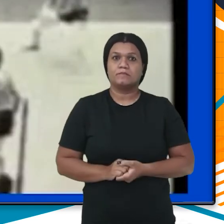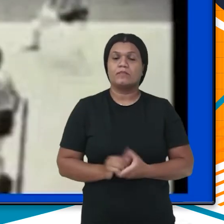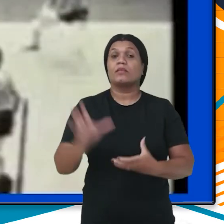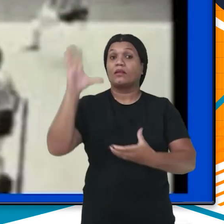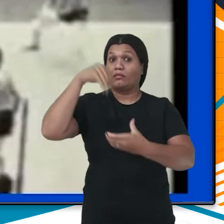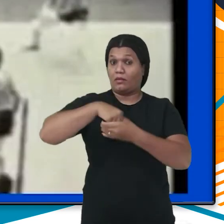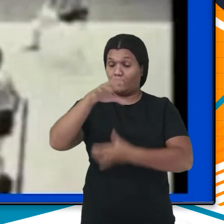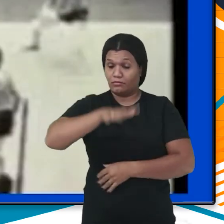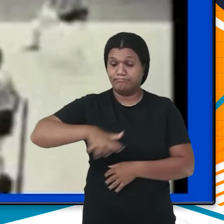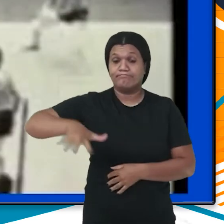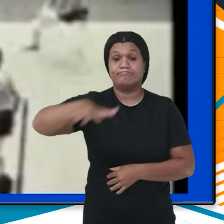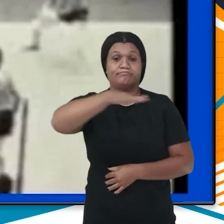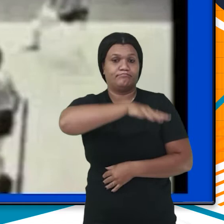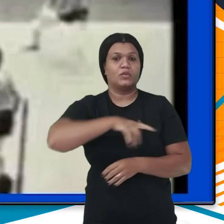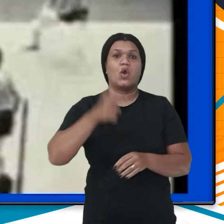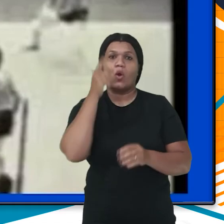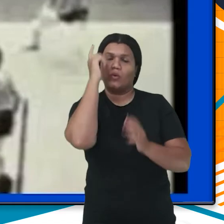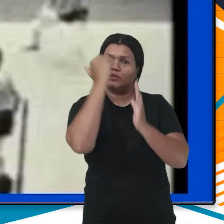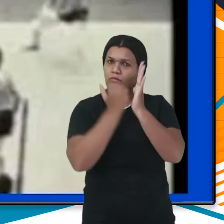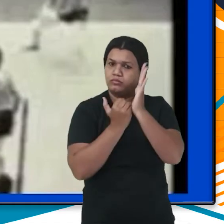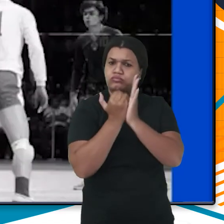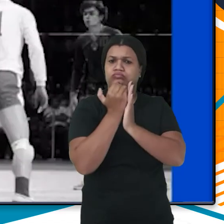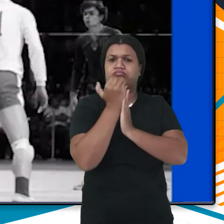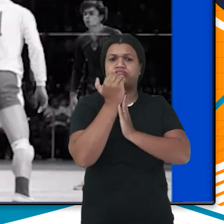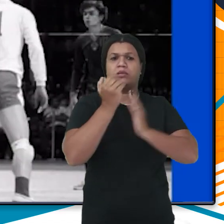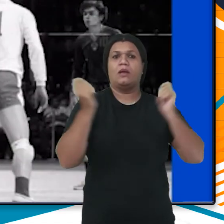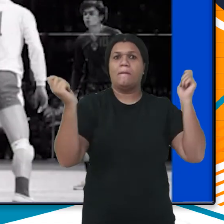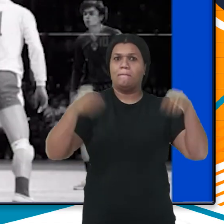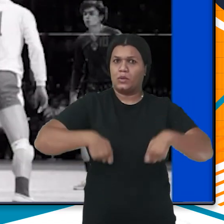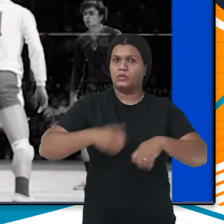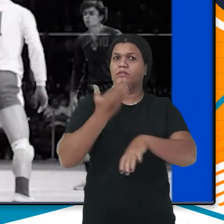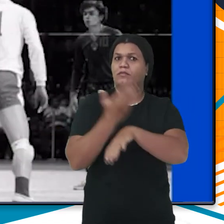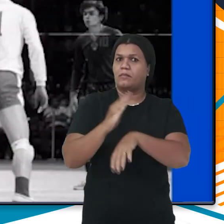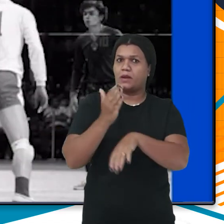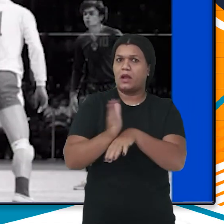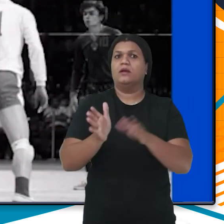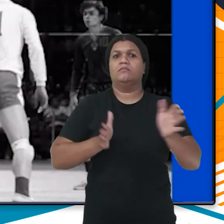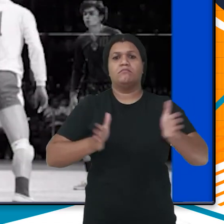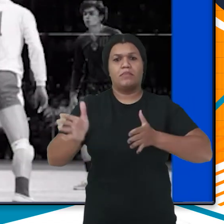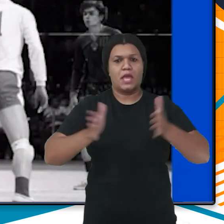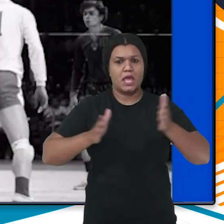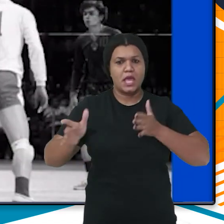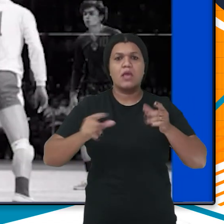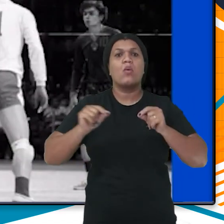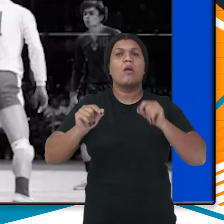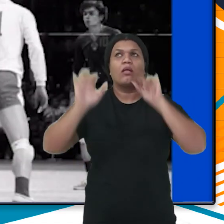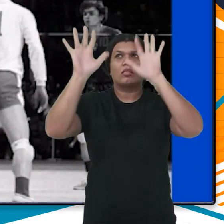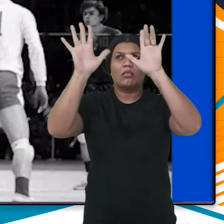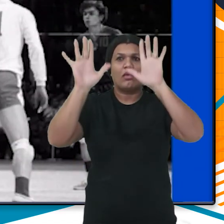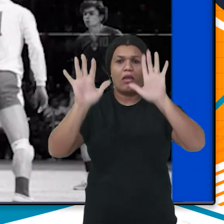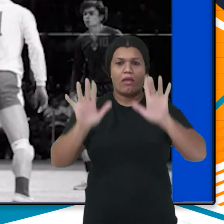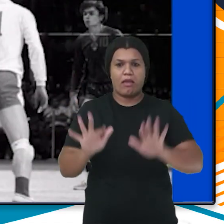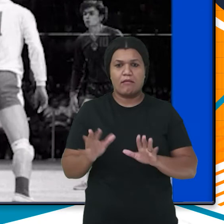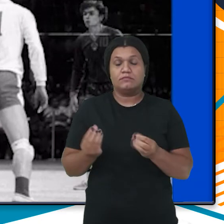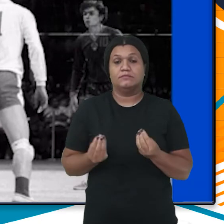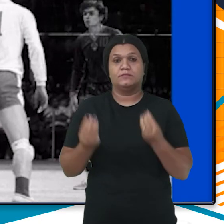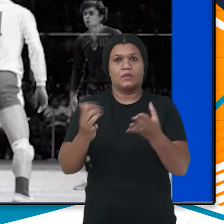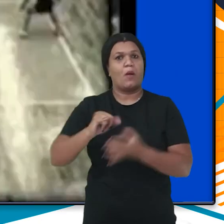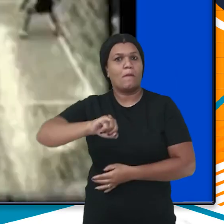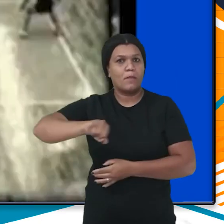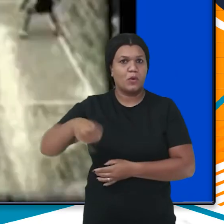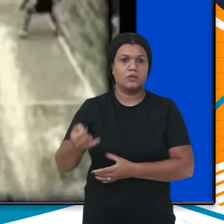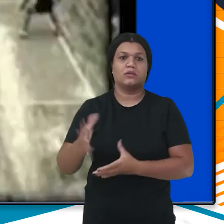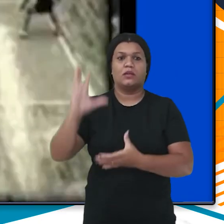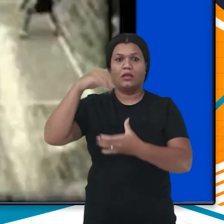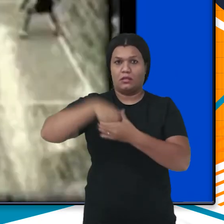cenário, para aumentar as possibilidades de práticas durante o período de neve e oportunizar aos membros da Associação